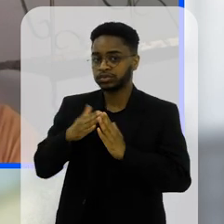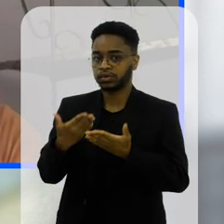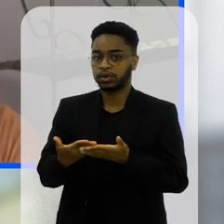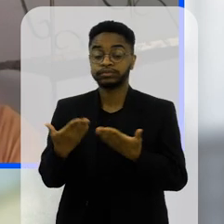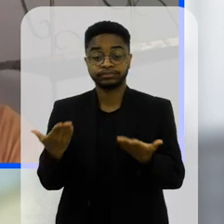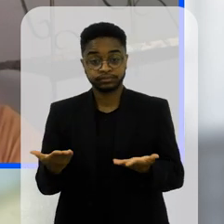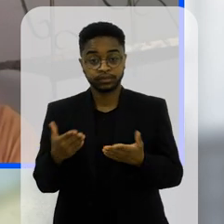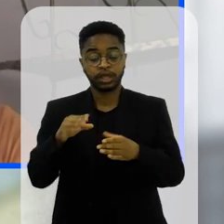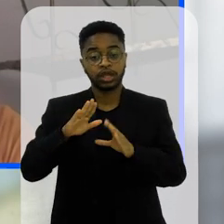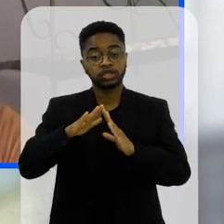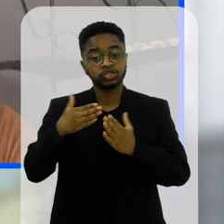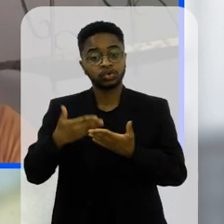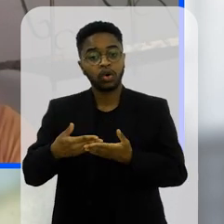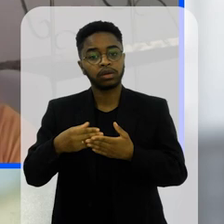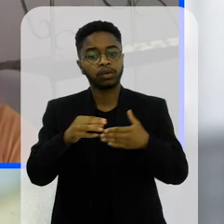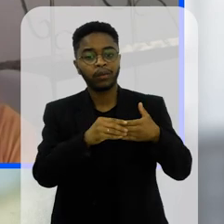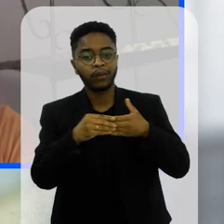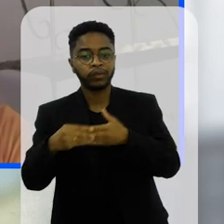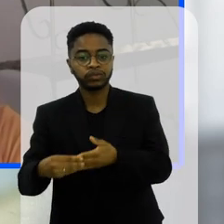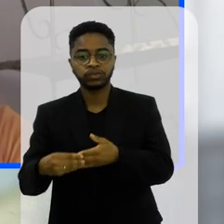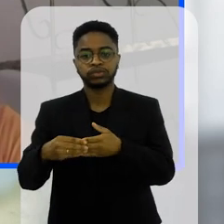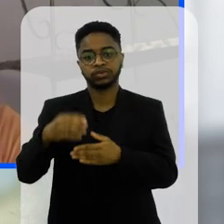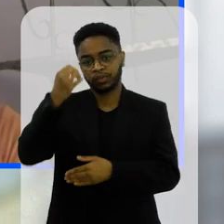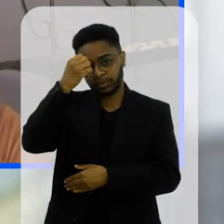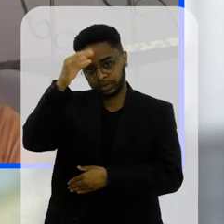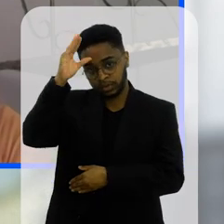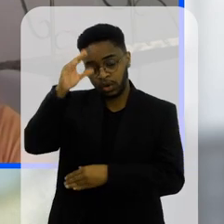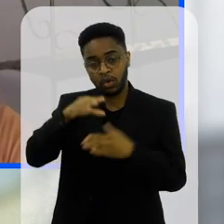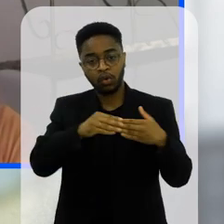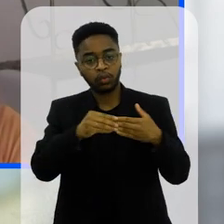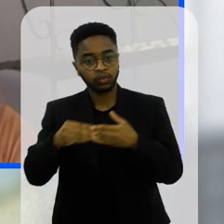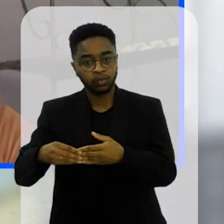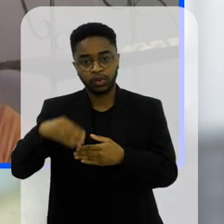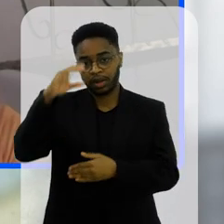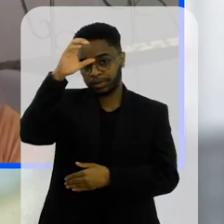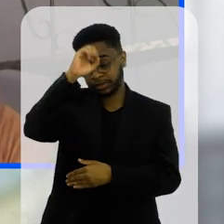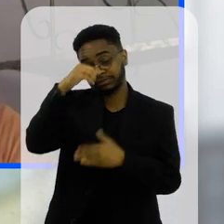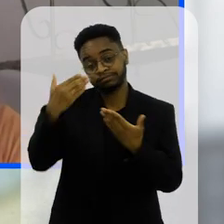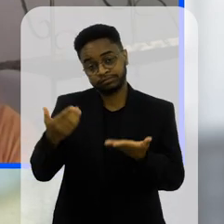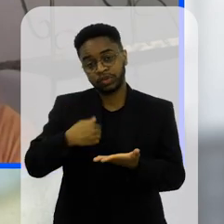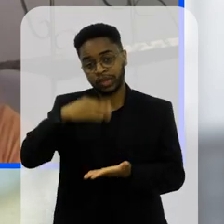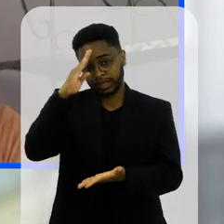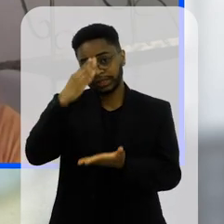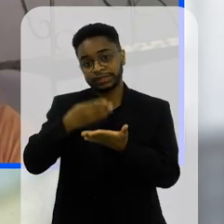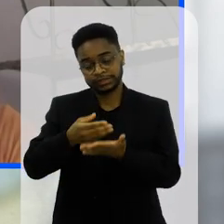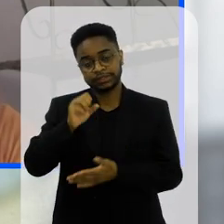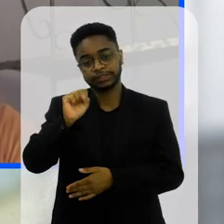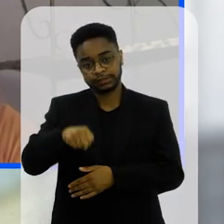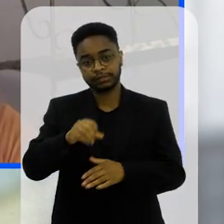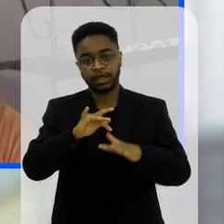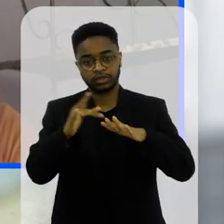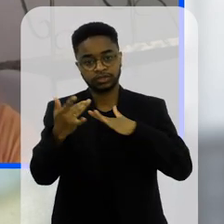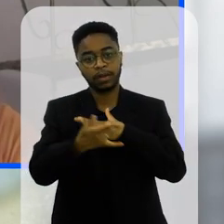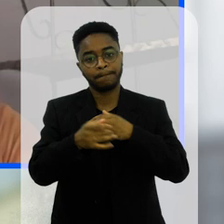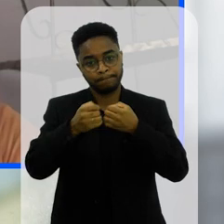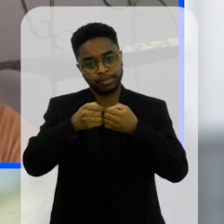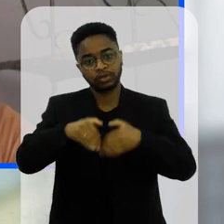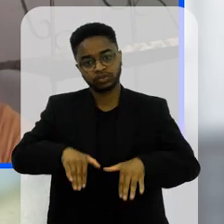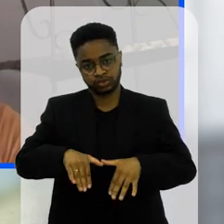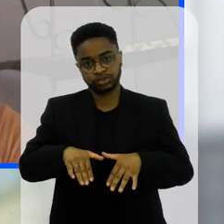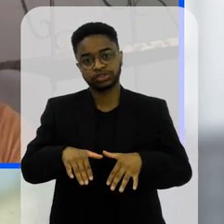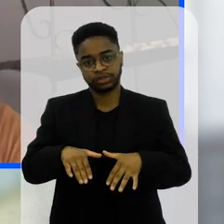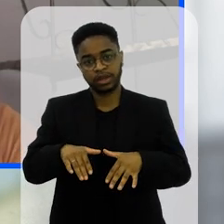direciona esse conhecimento e esse aprendizado então eu acho que sim nesse sentido as redes sociais elas acabam sendo realmente